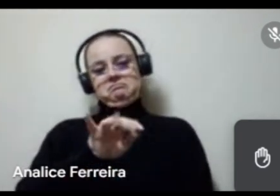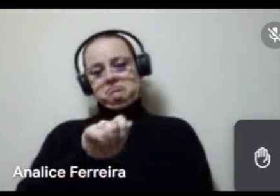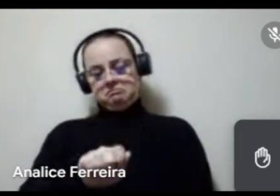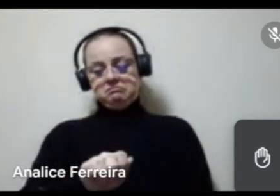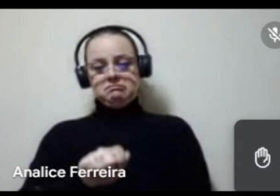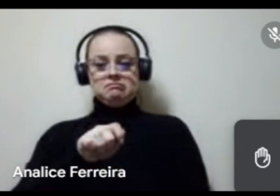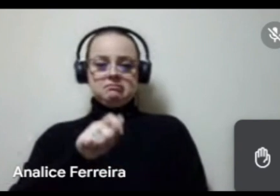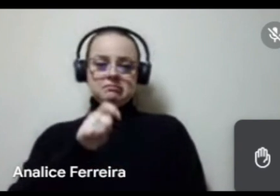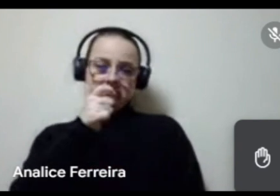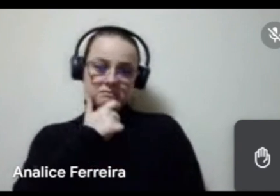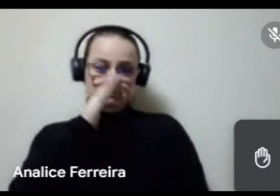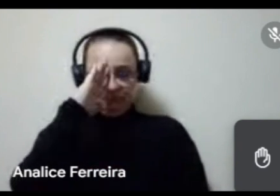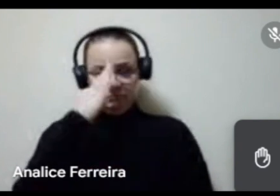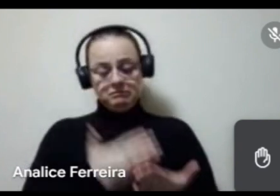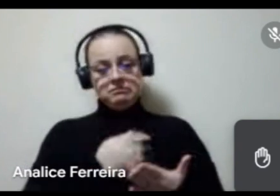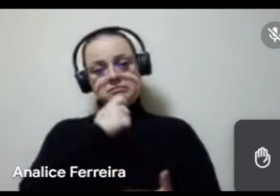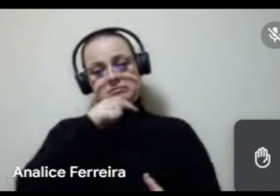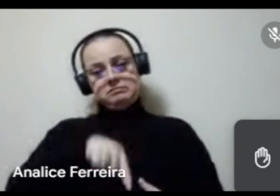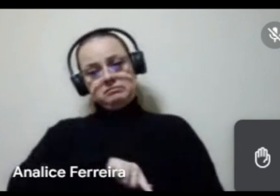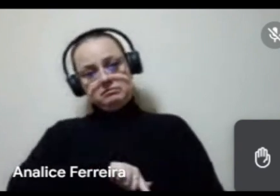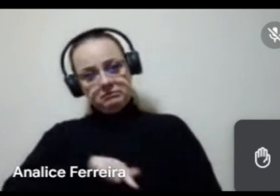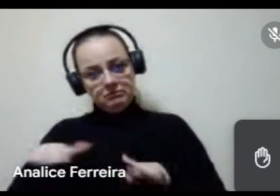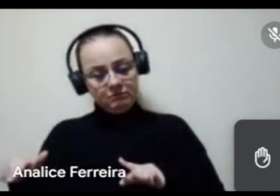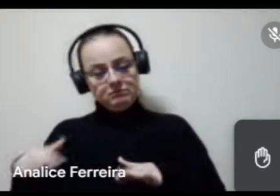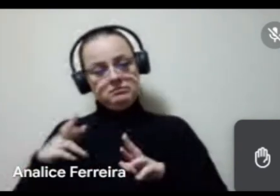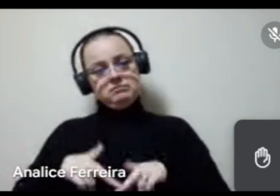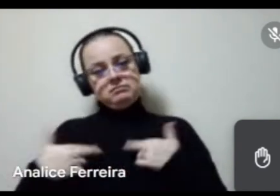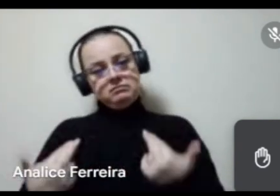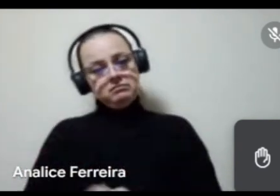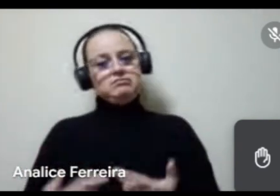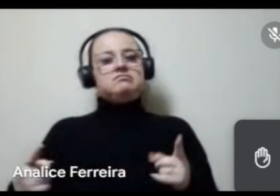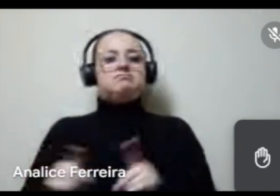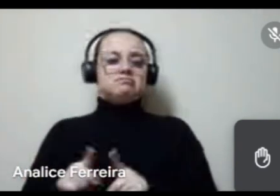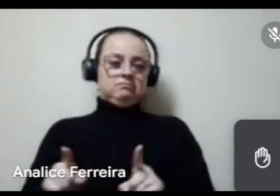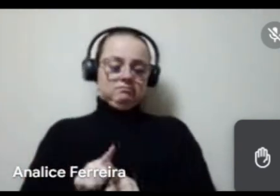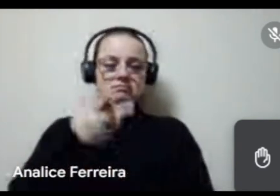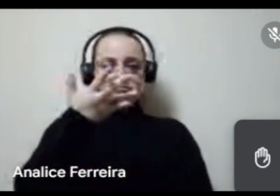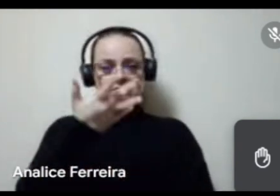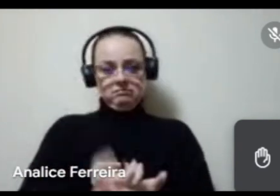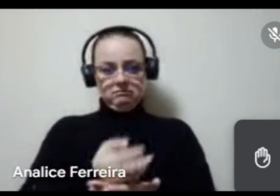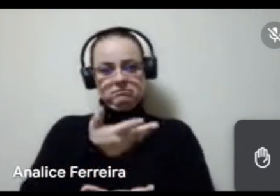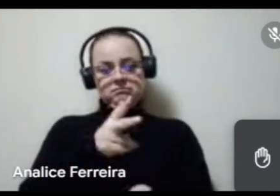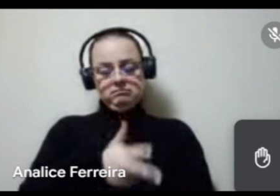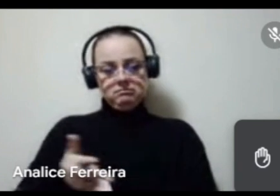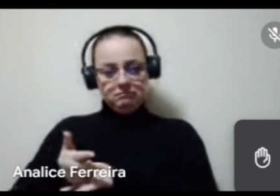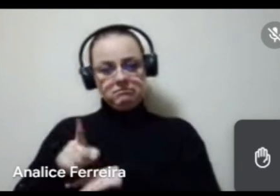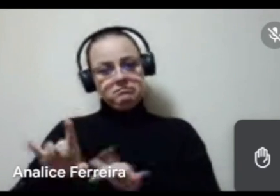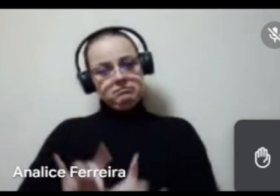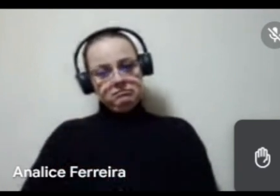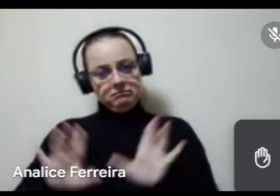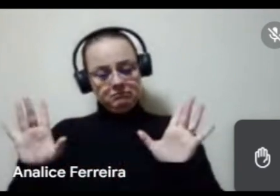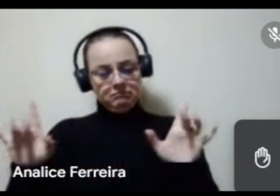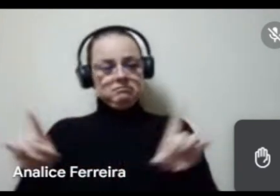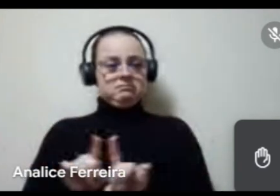Eu acho, acredito que ainda essa semana a reunião também, ela está sendo gravada, vai ser disponibilizada